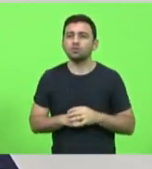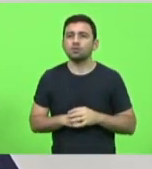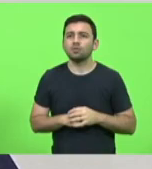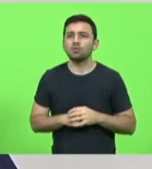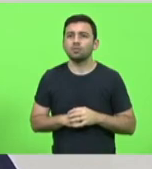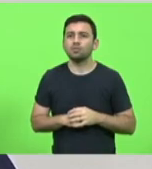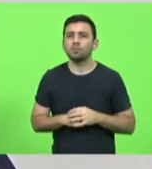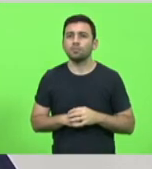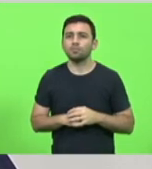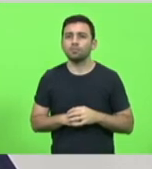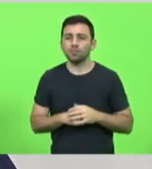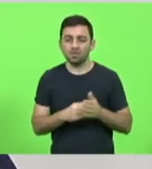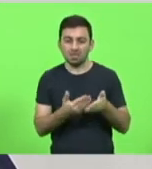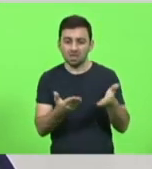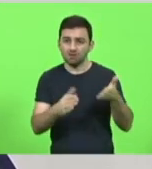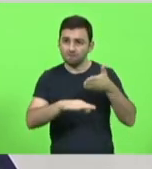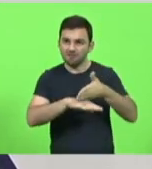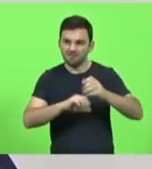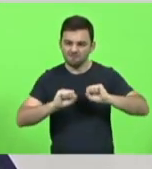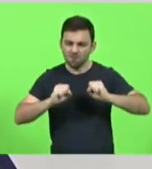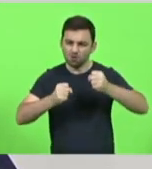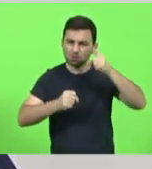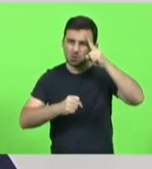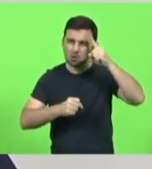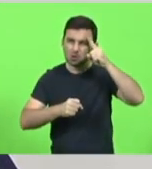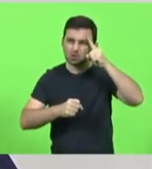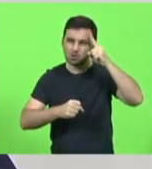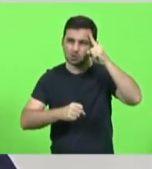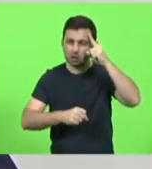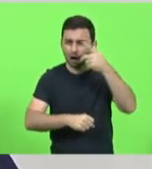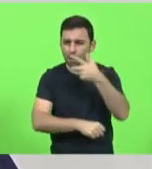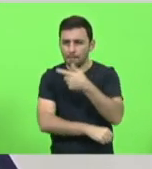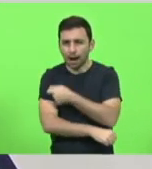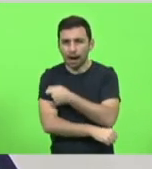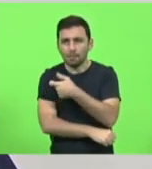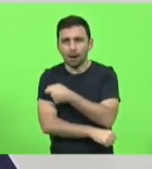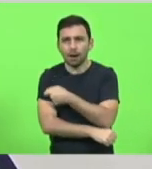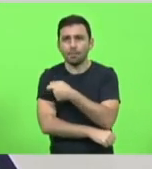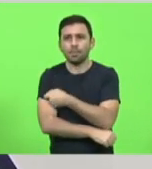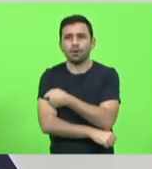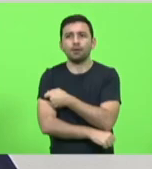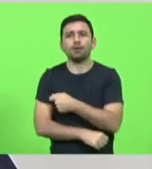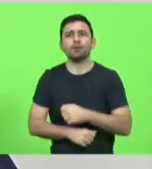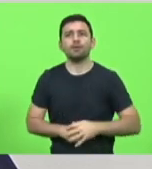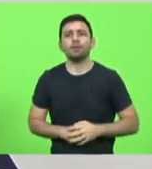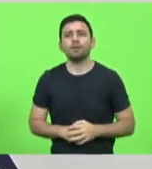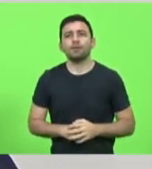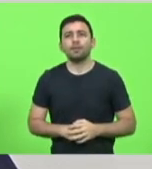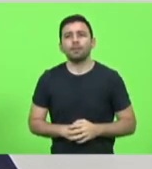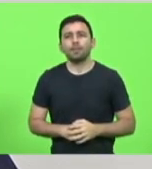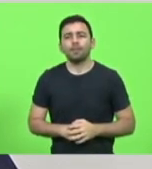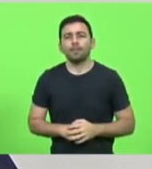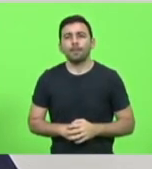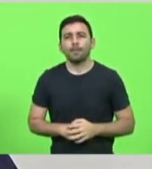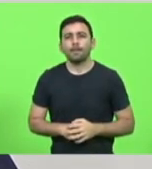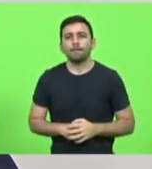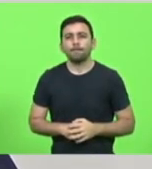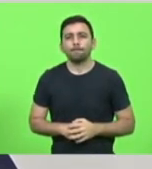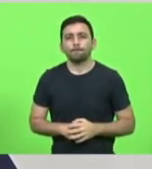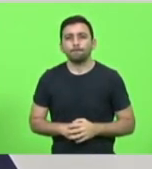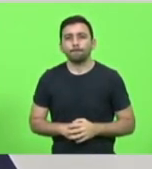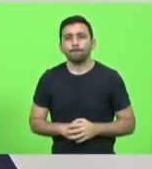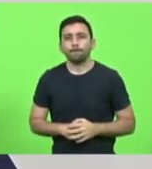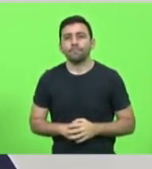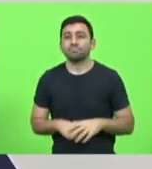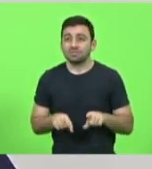que estão lá todo dia, inclusive todos os dias, digo, inclusive